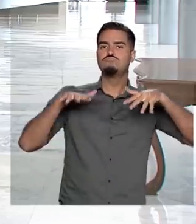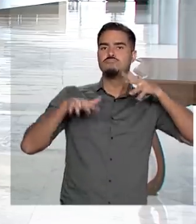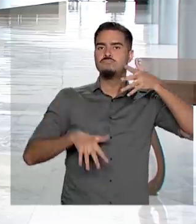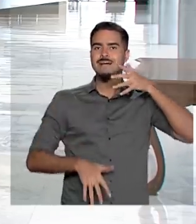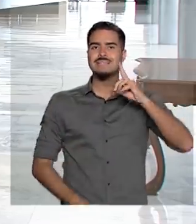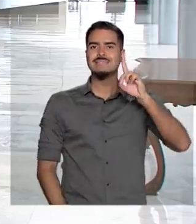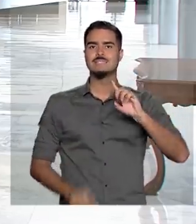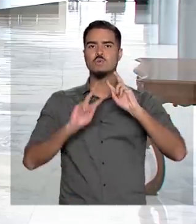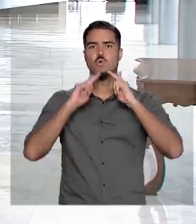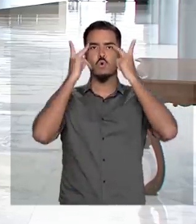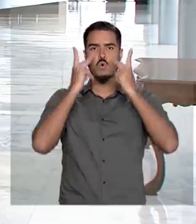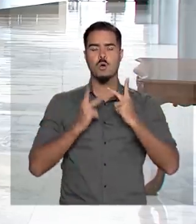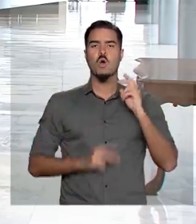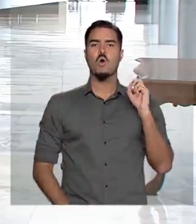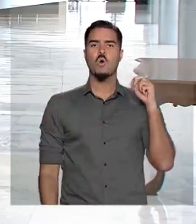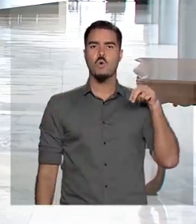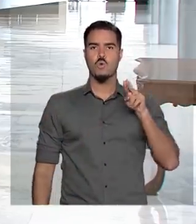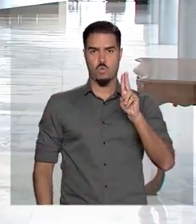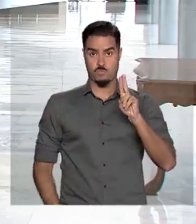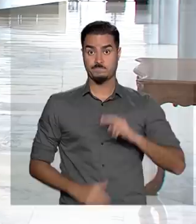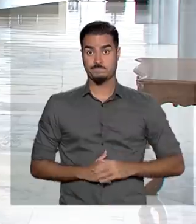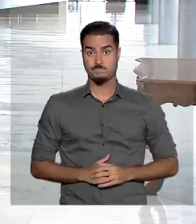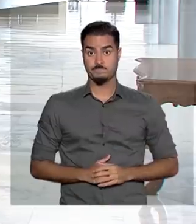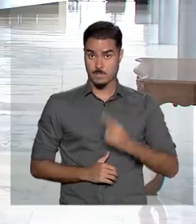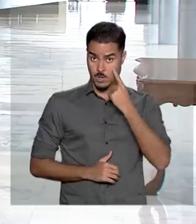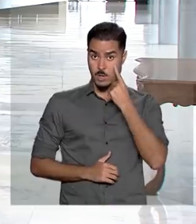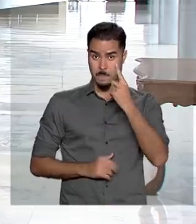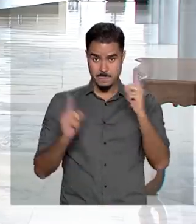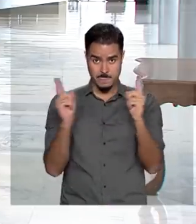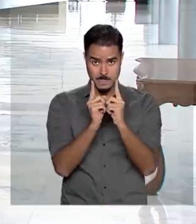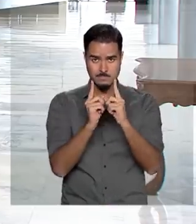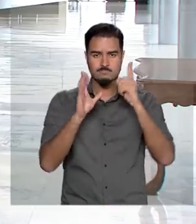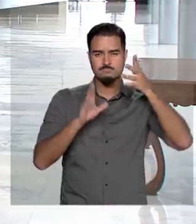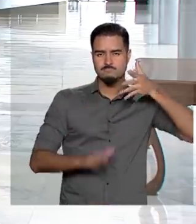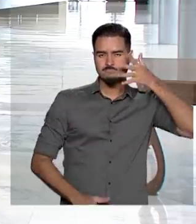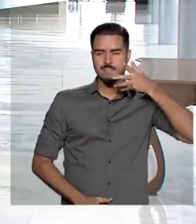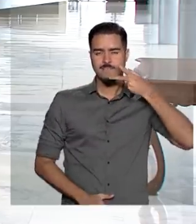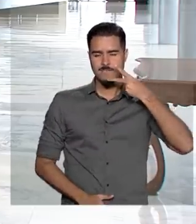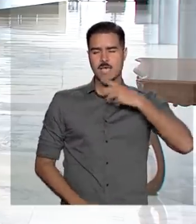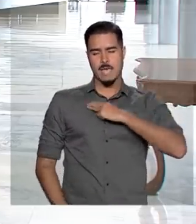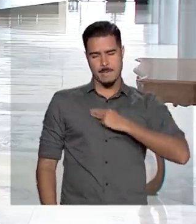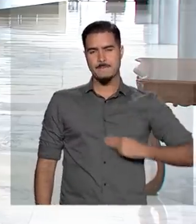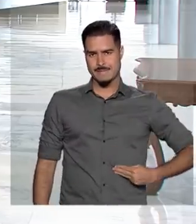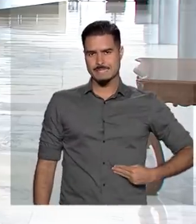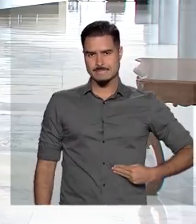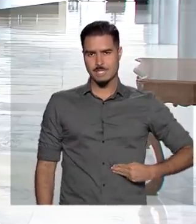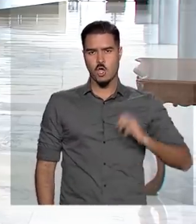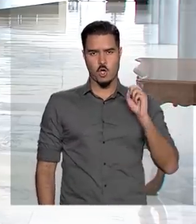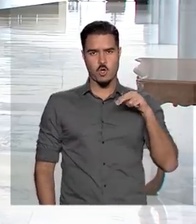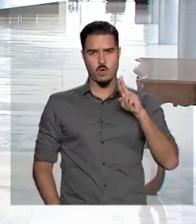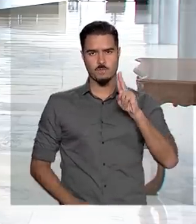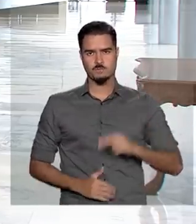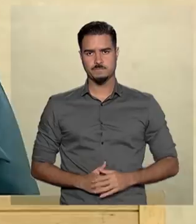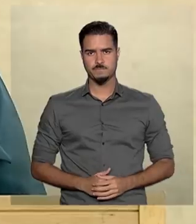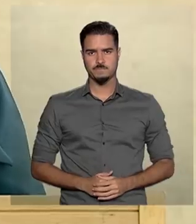humanos da Organização das Nações Unidas. Vamos ver um trecho do discurso da ministra na ONU.